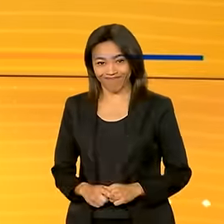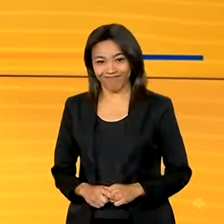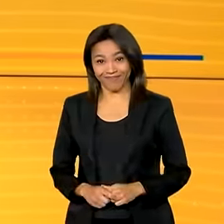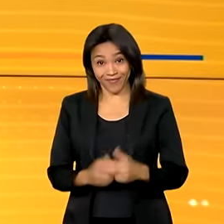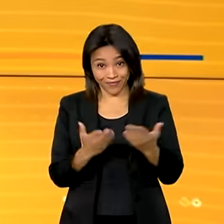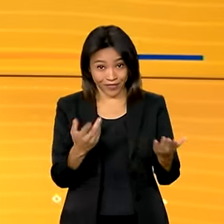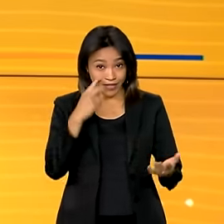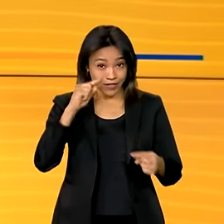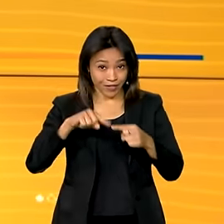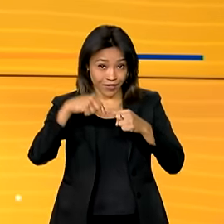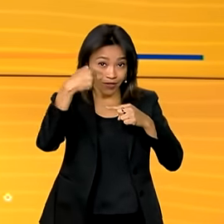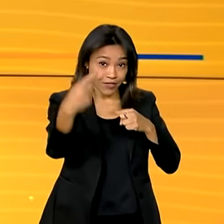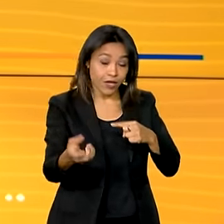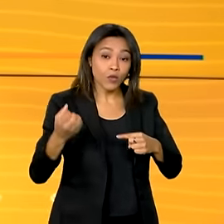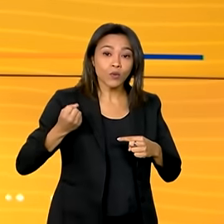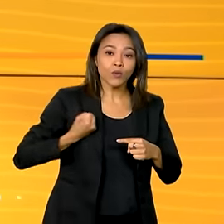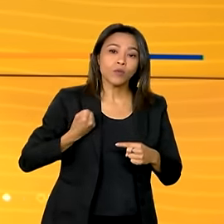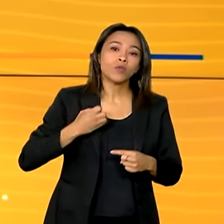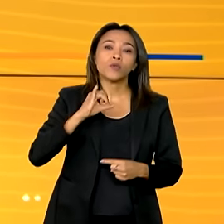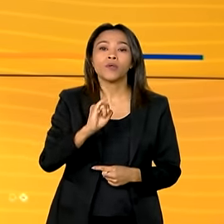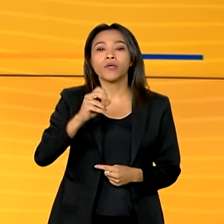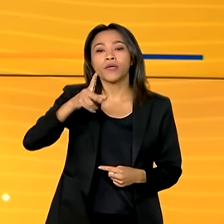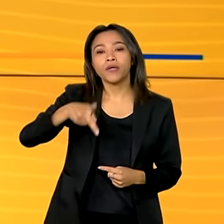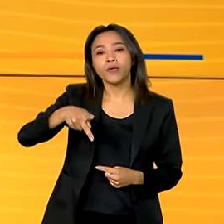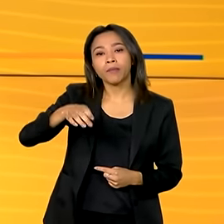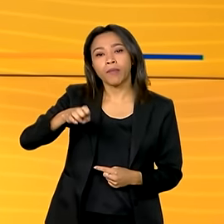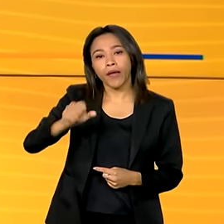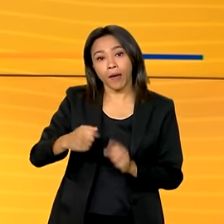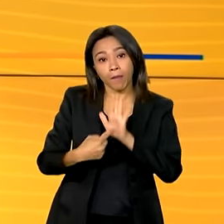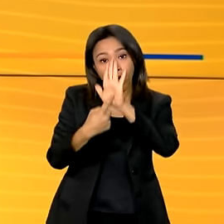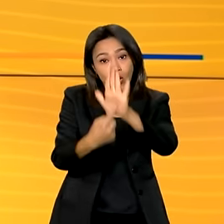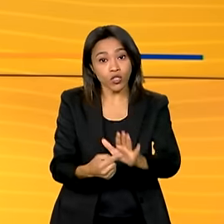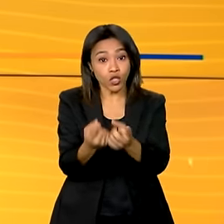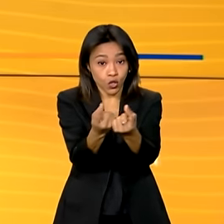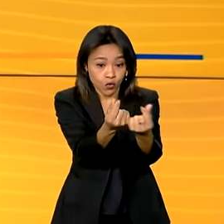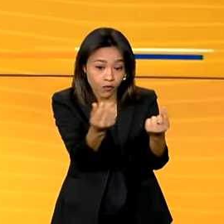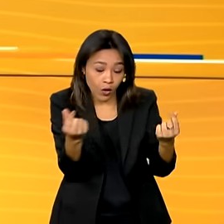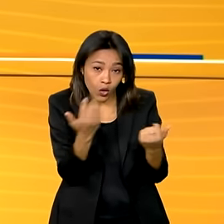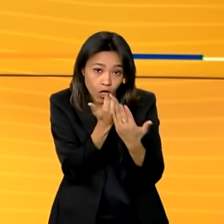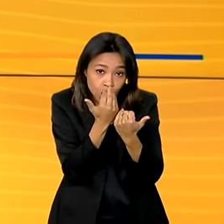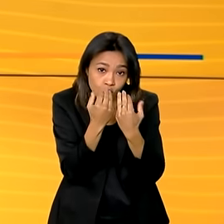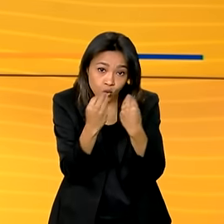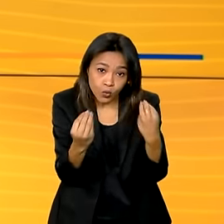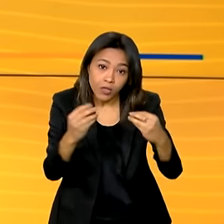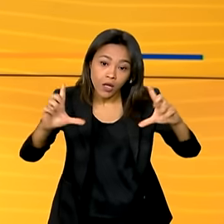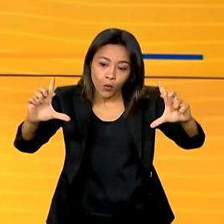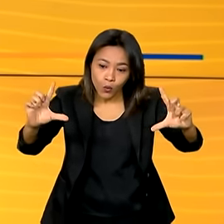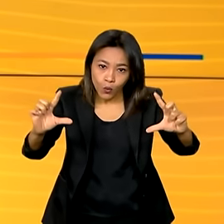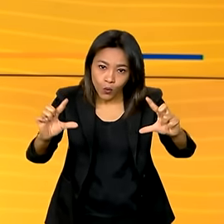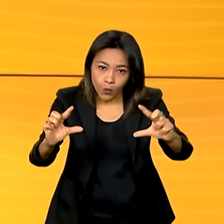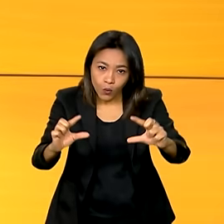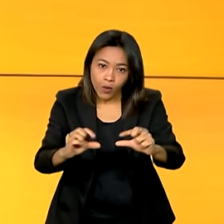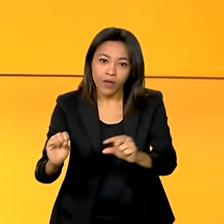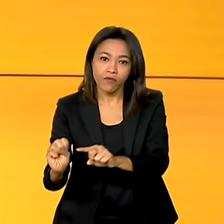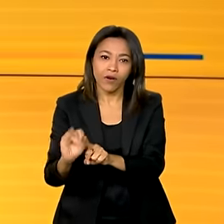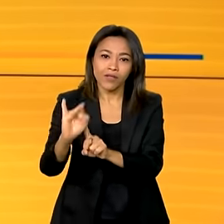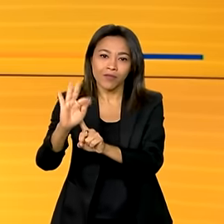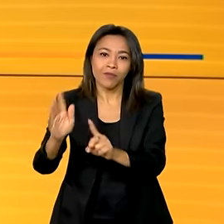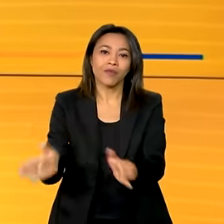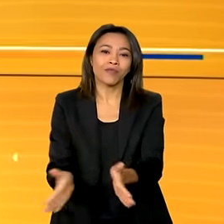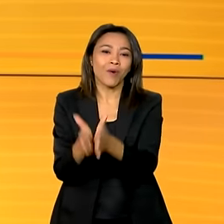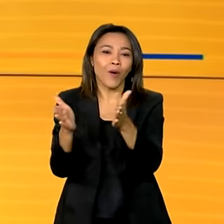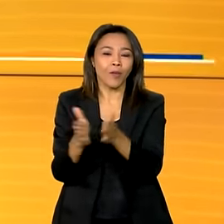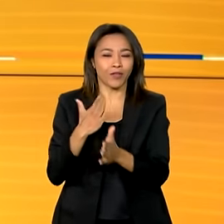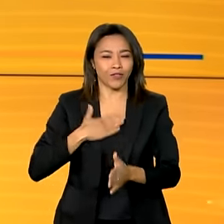Veja a seguir, números do IPEA mostram que a queda no preço dos alimentos está reduzindo a inflação para os mais pobres.